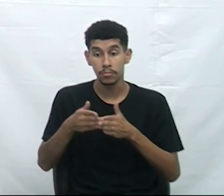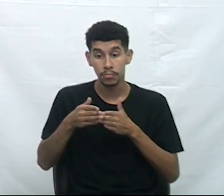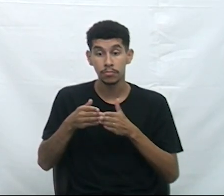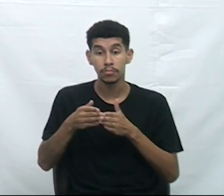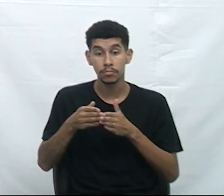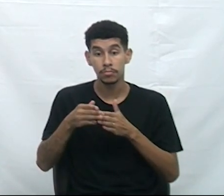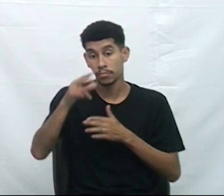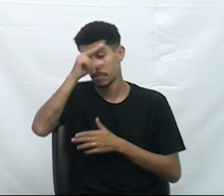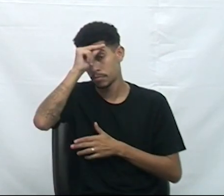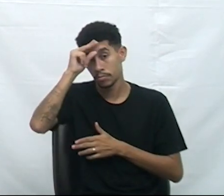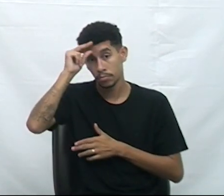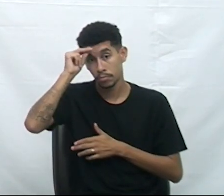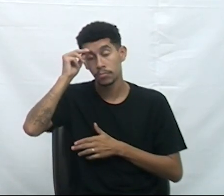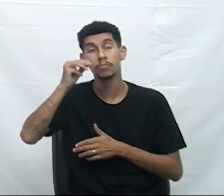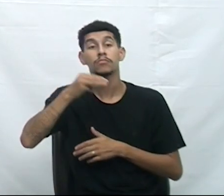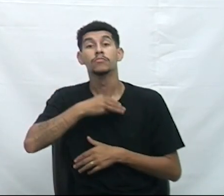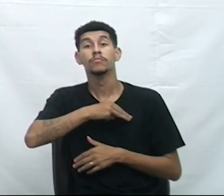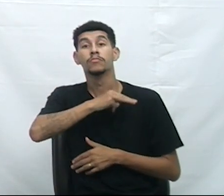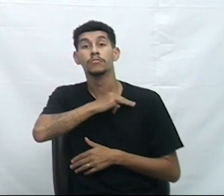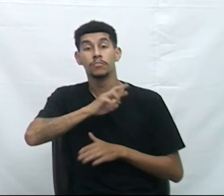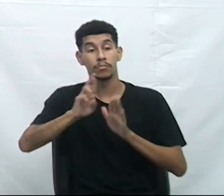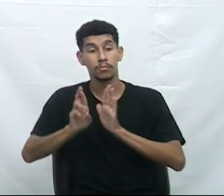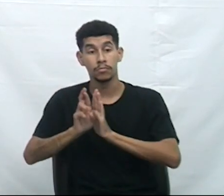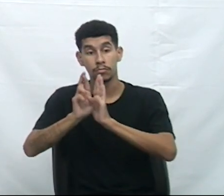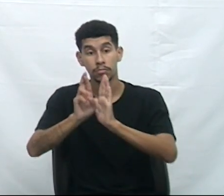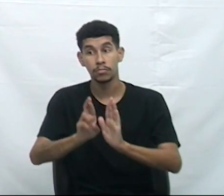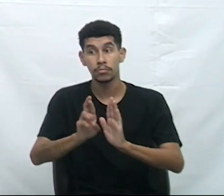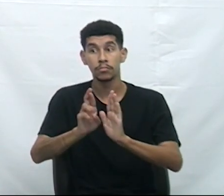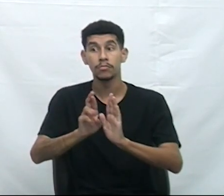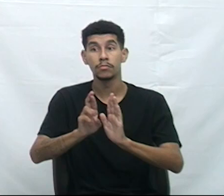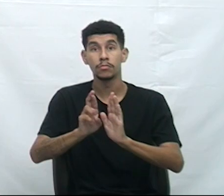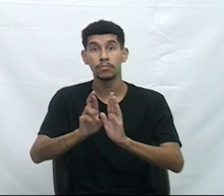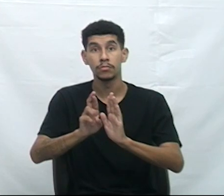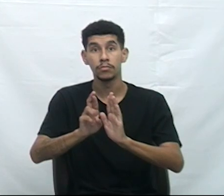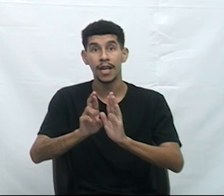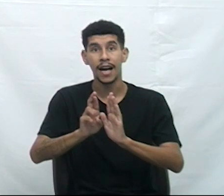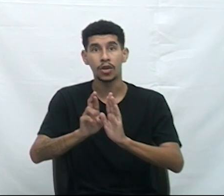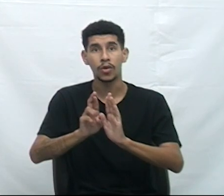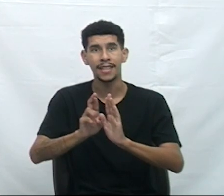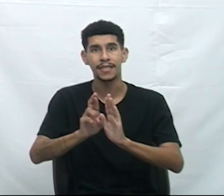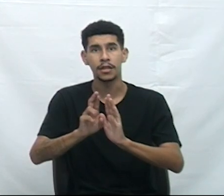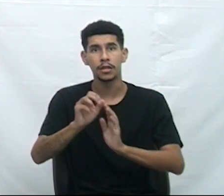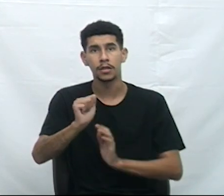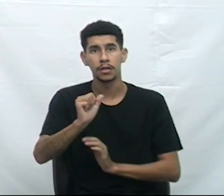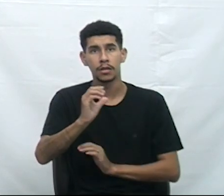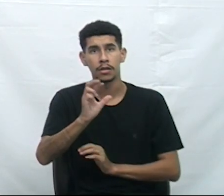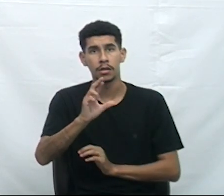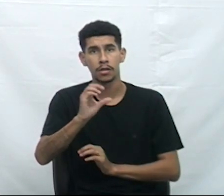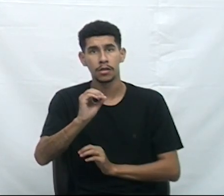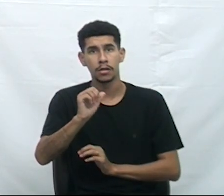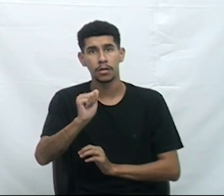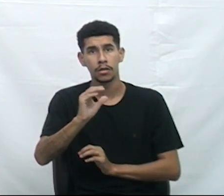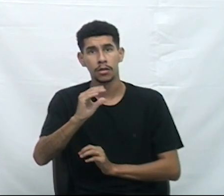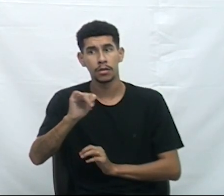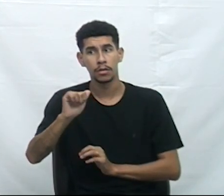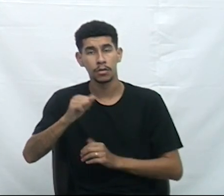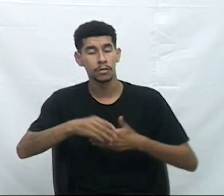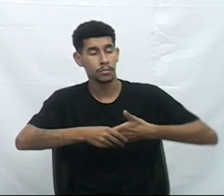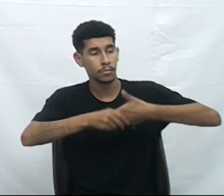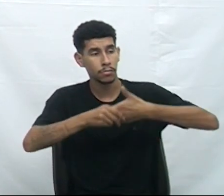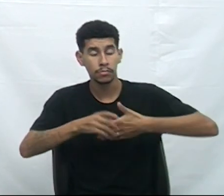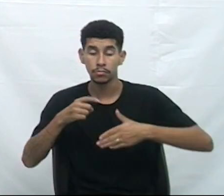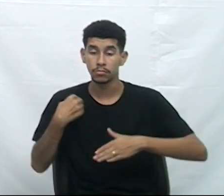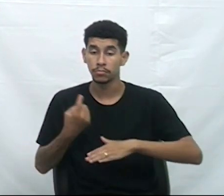representação do município à Croácia. Excelentíssimo senhor, cumprimentando-o cordialmente, vimos